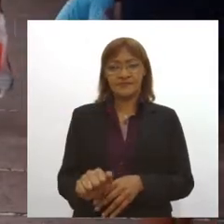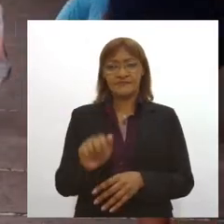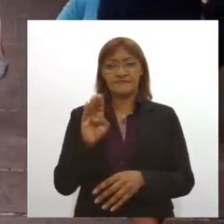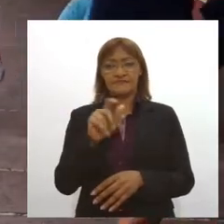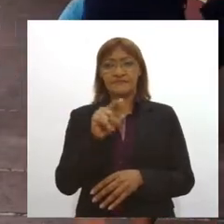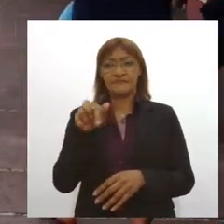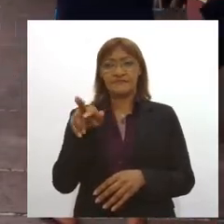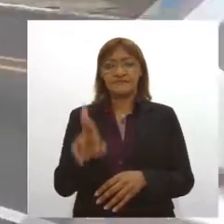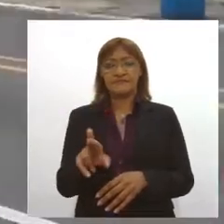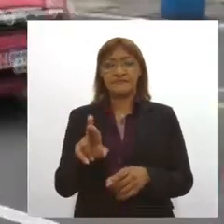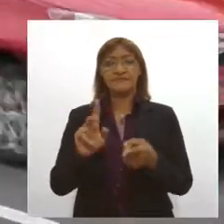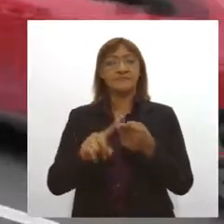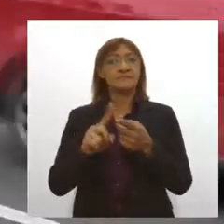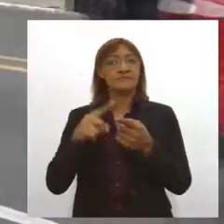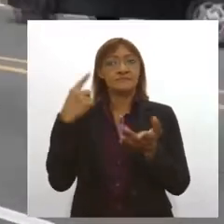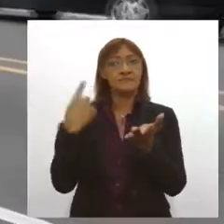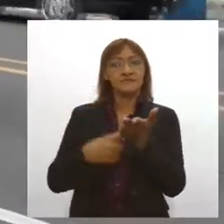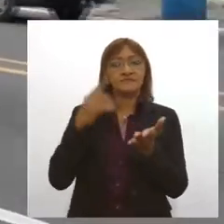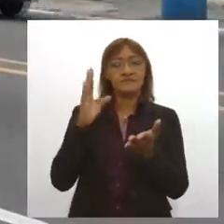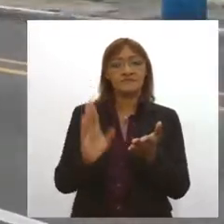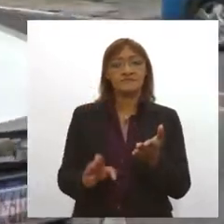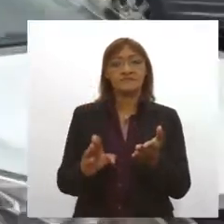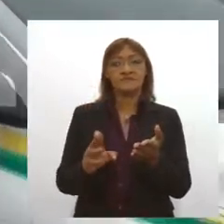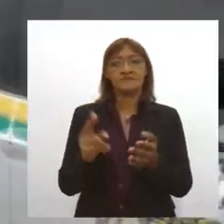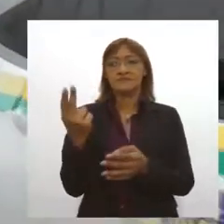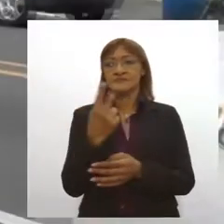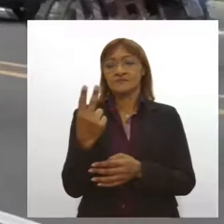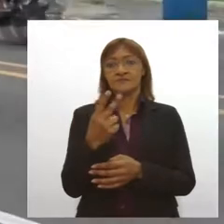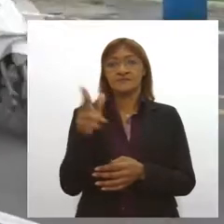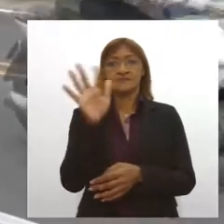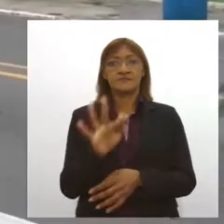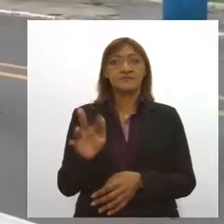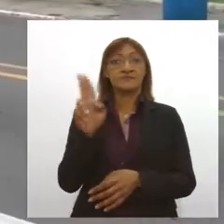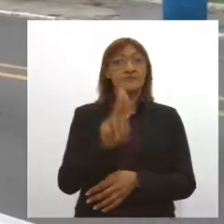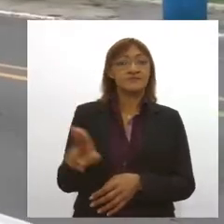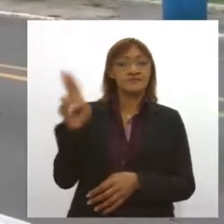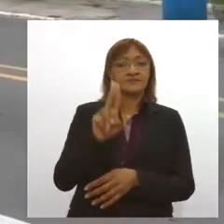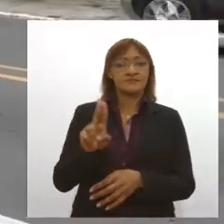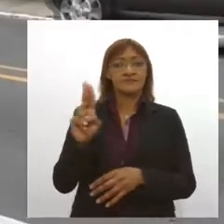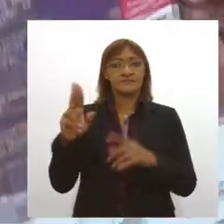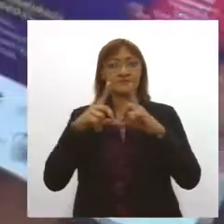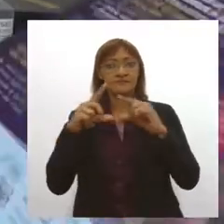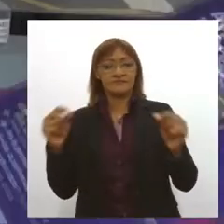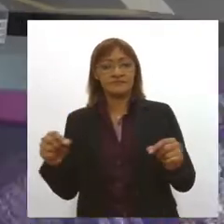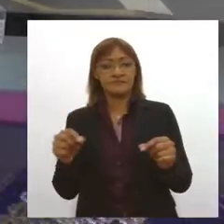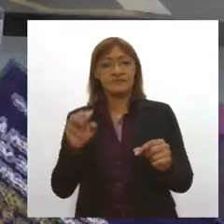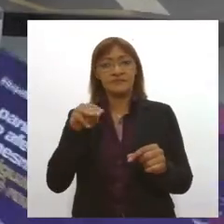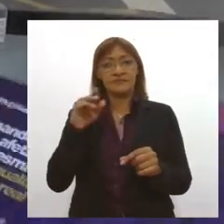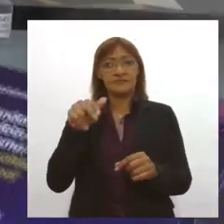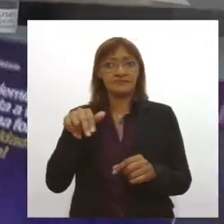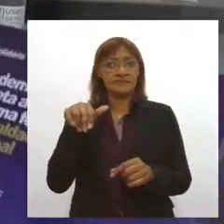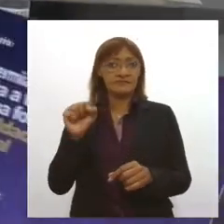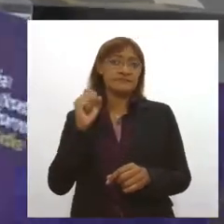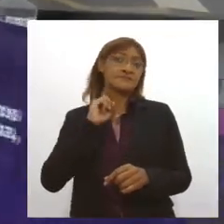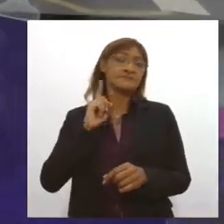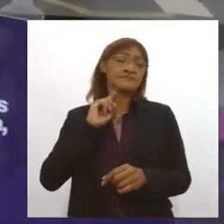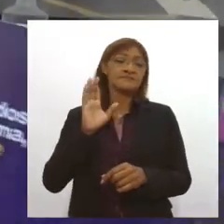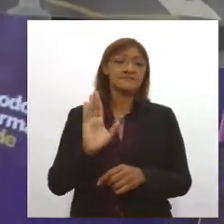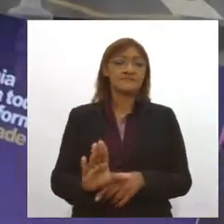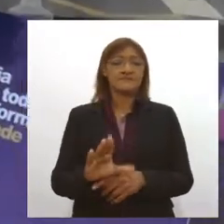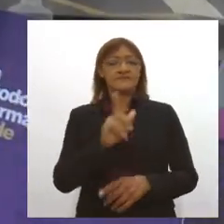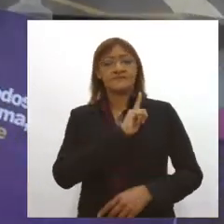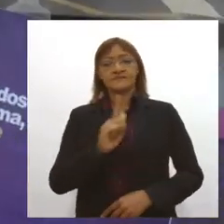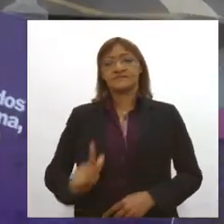Universidade Federal de Minas Gerais e a Universidade de Brasília. Em Sergipe, o cenário não é diferente. De acordo com a vice-governadora do Estado,